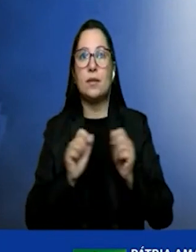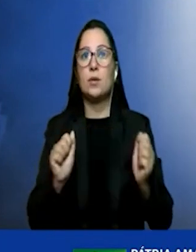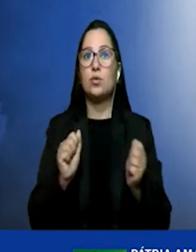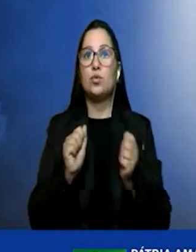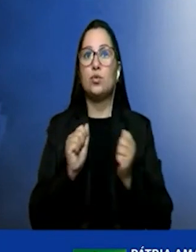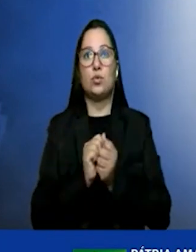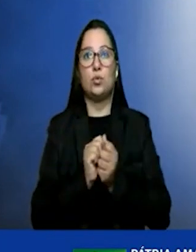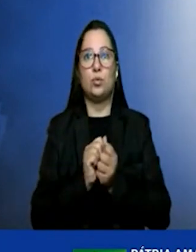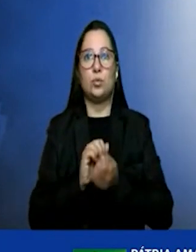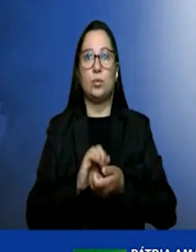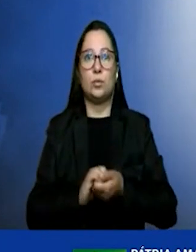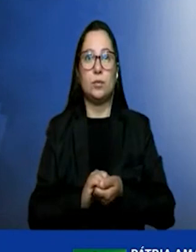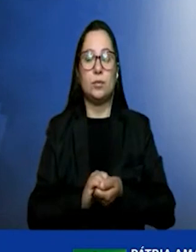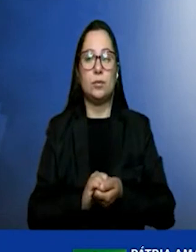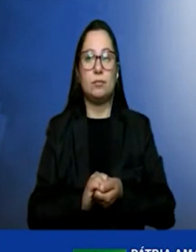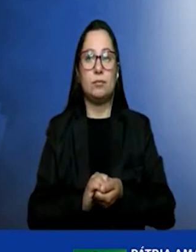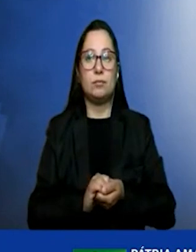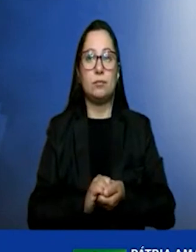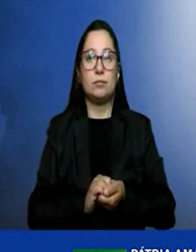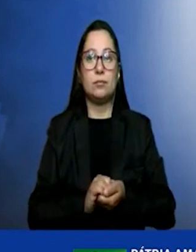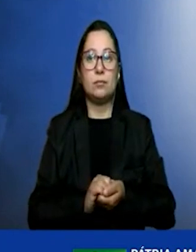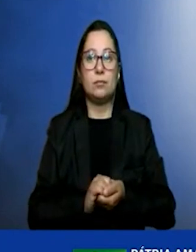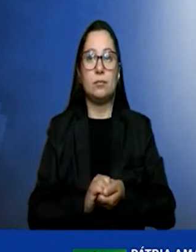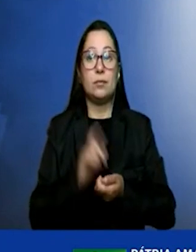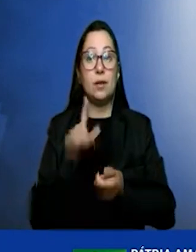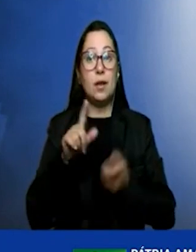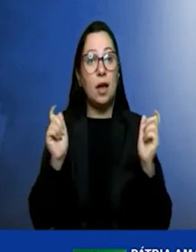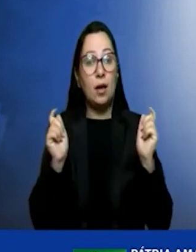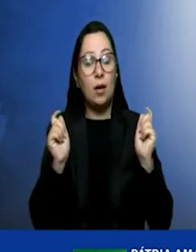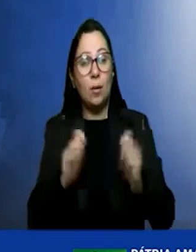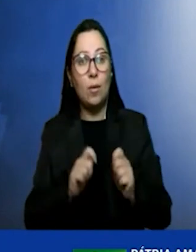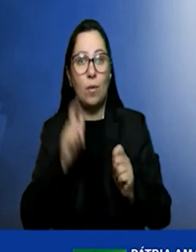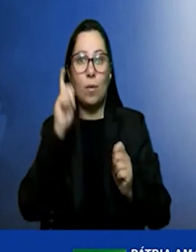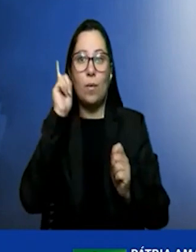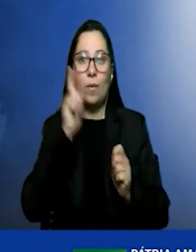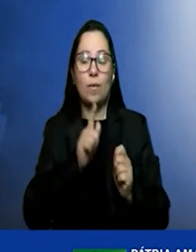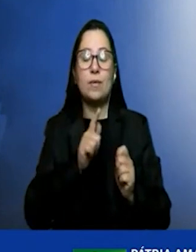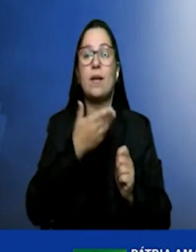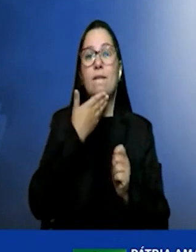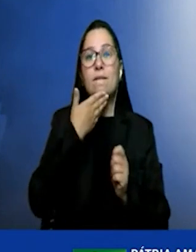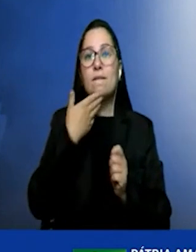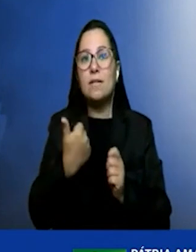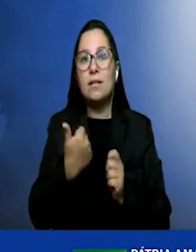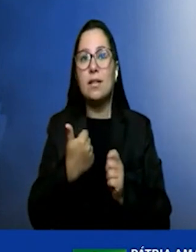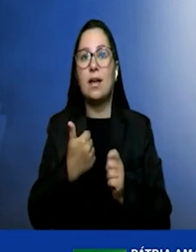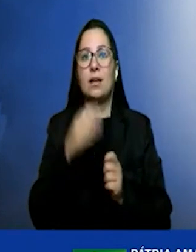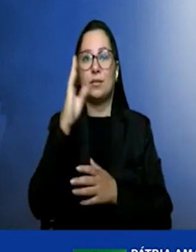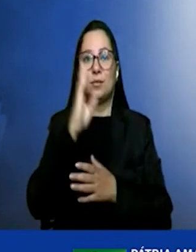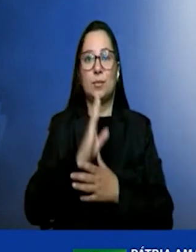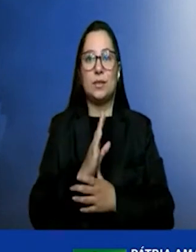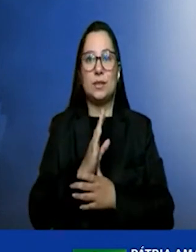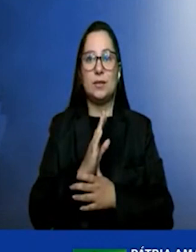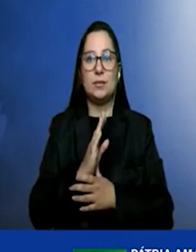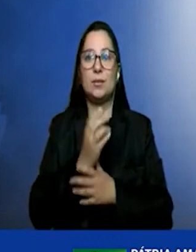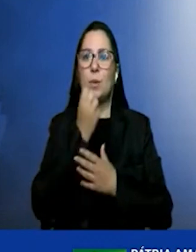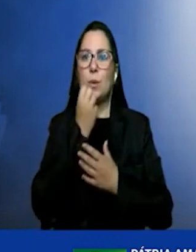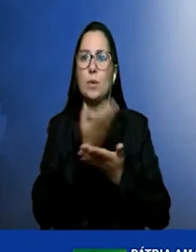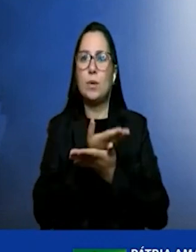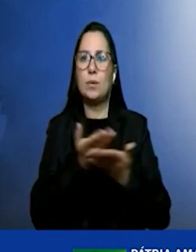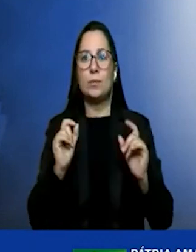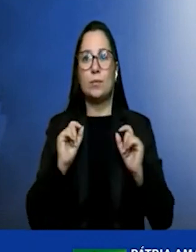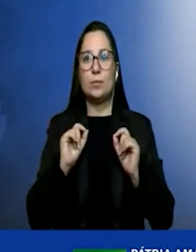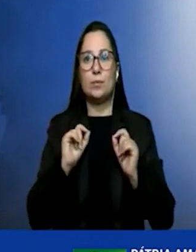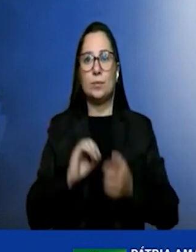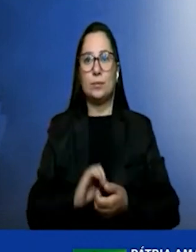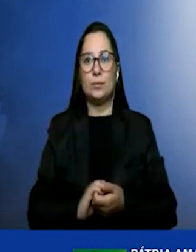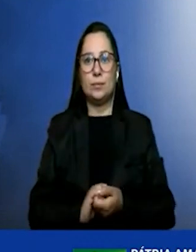definitivamente possível o Brasil ter vantagem em tudo isso. Mas eu conto para vocês que, bom, se a